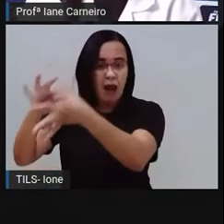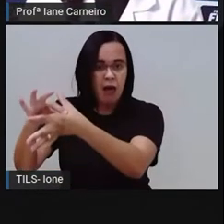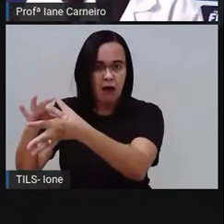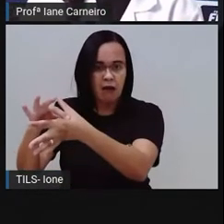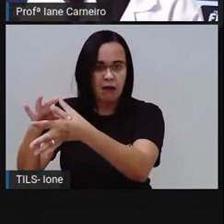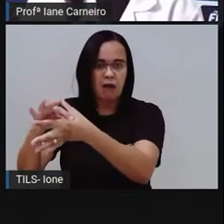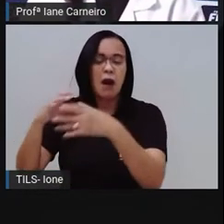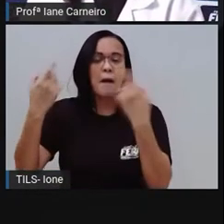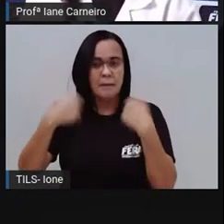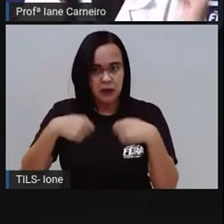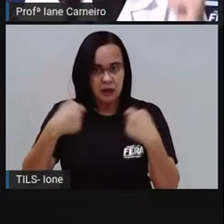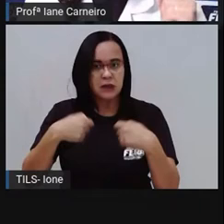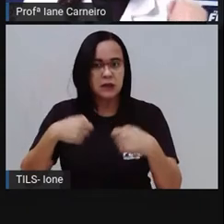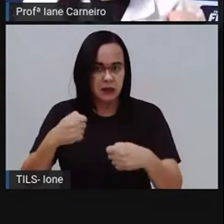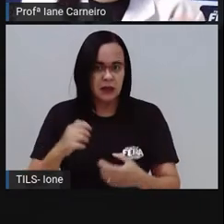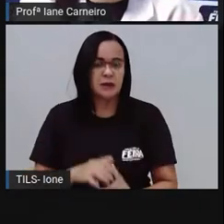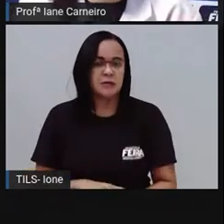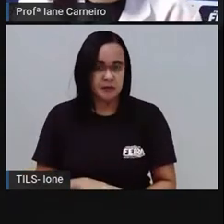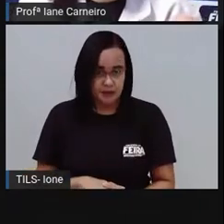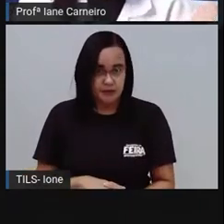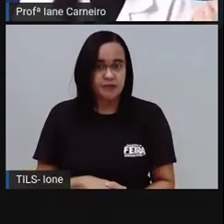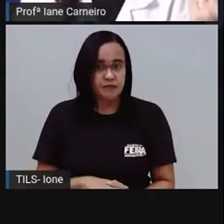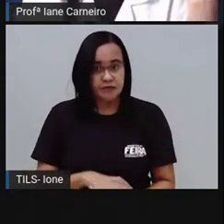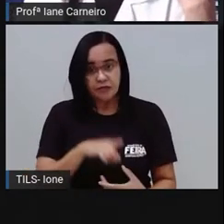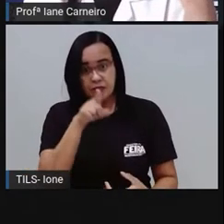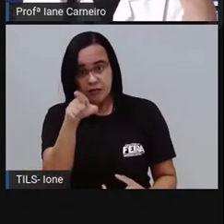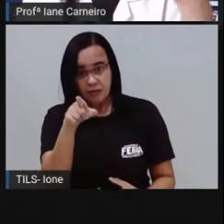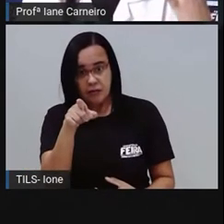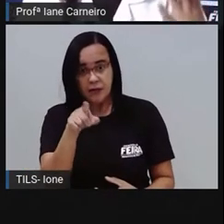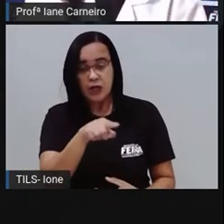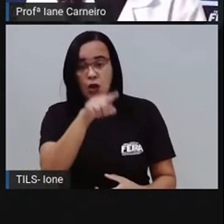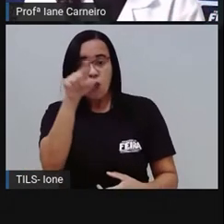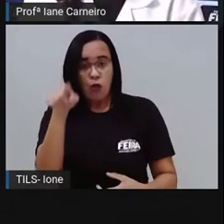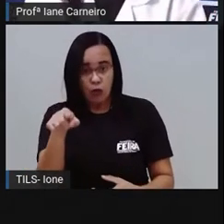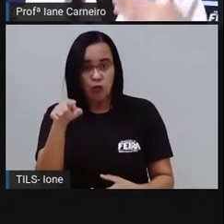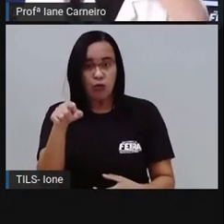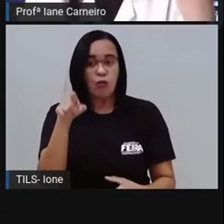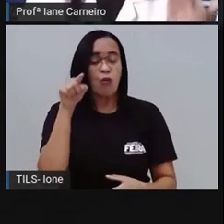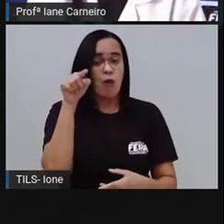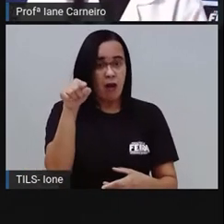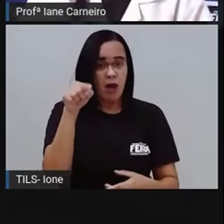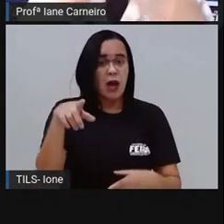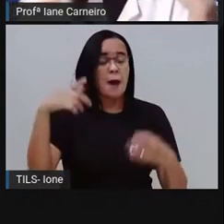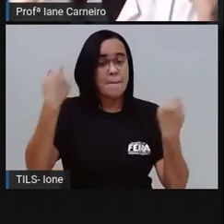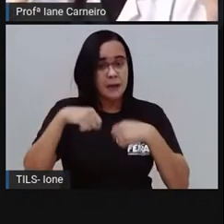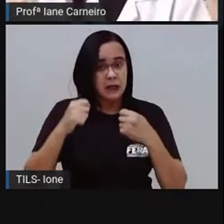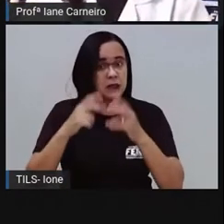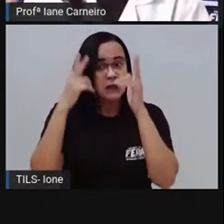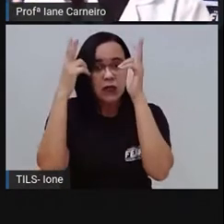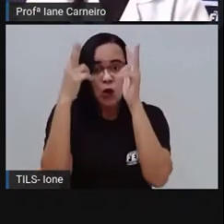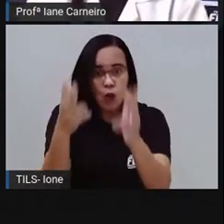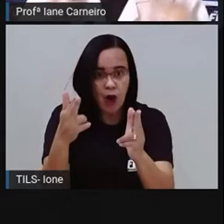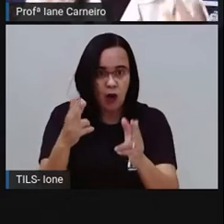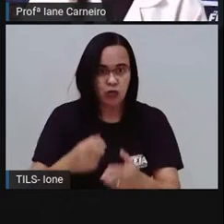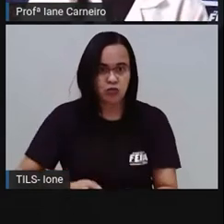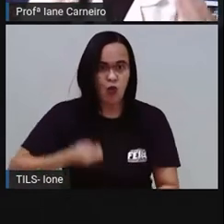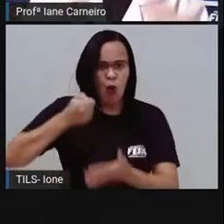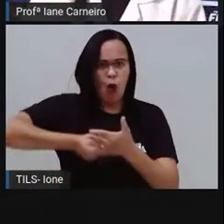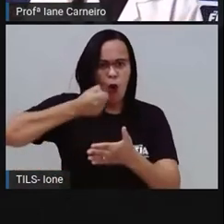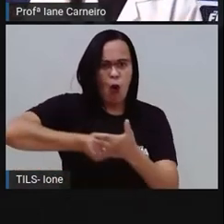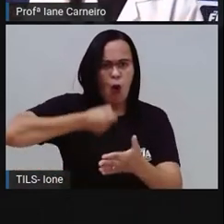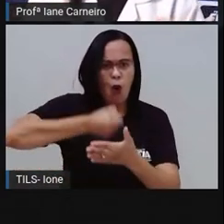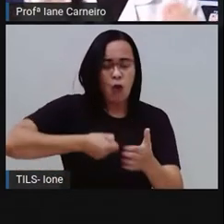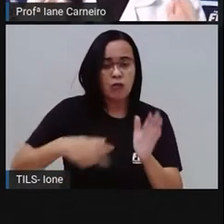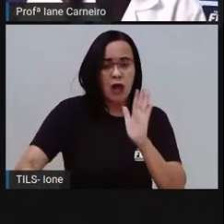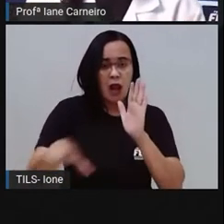nossa cidade aqui, ó a nossa princesa do sertão. Então, hoje em dia, é obrigatório que os municípios, que as cidades, elas